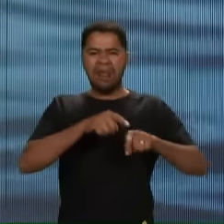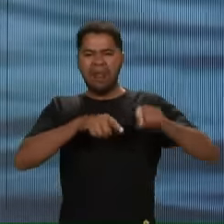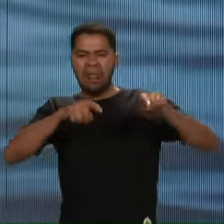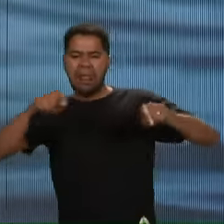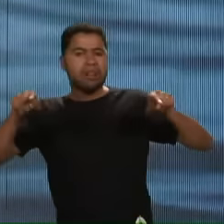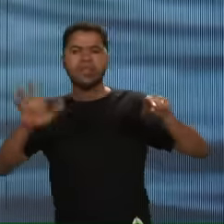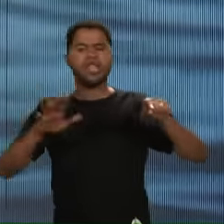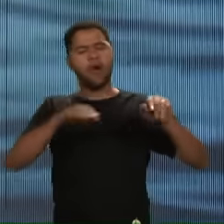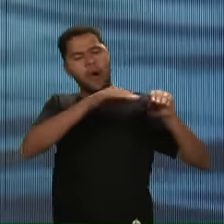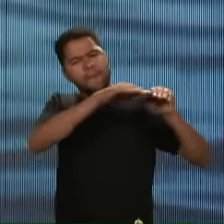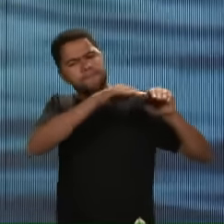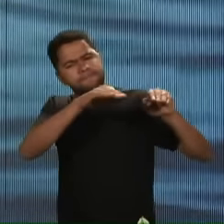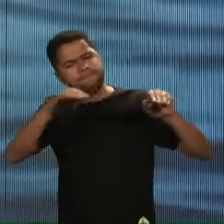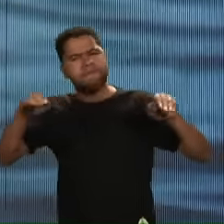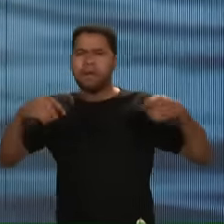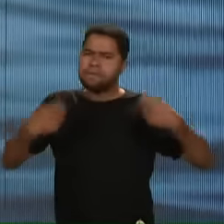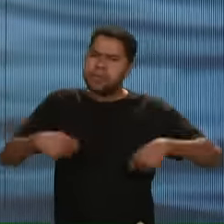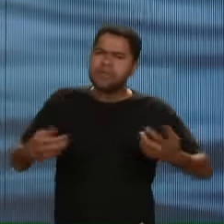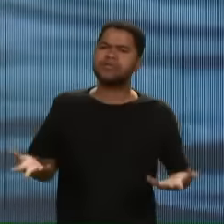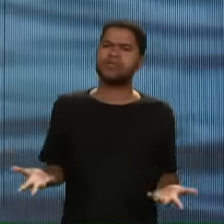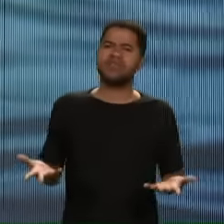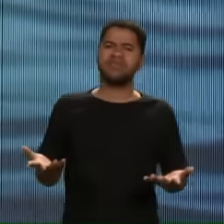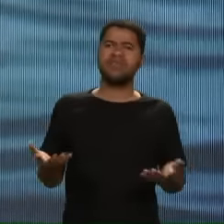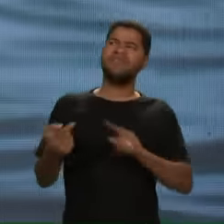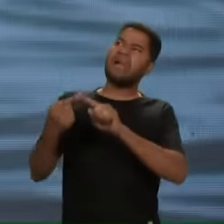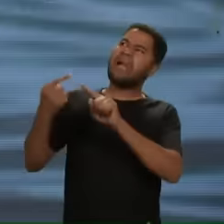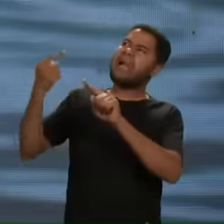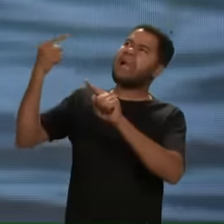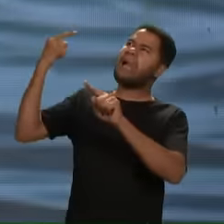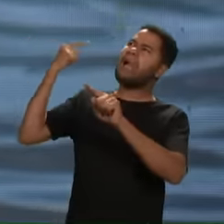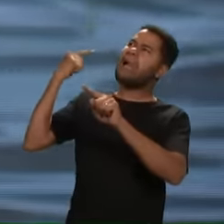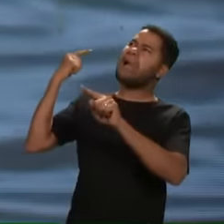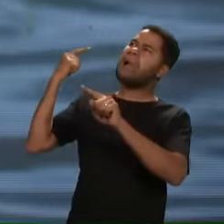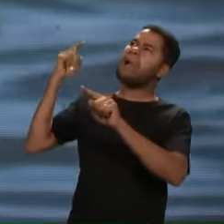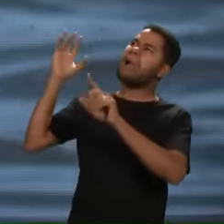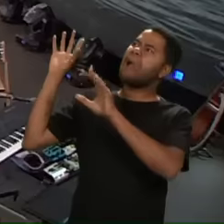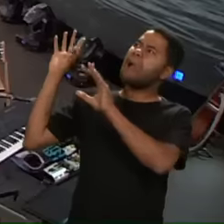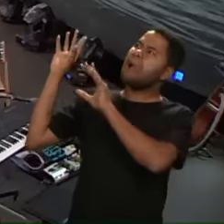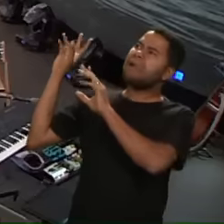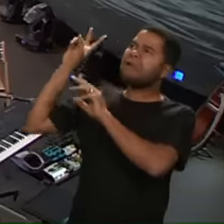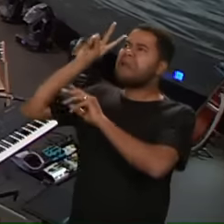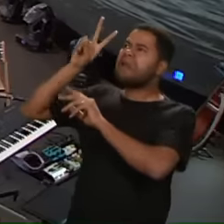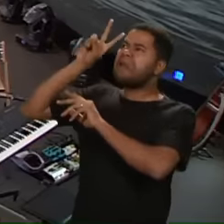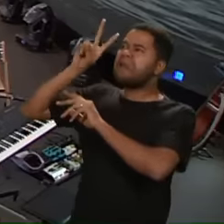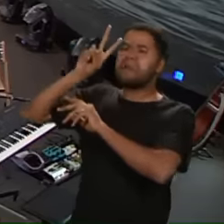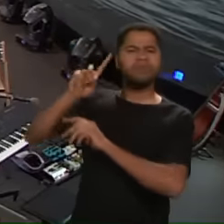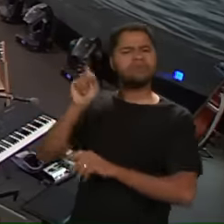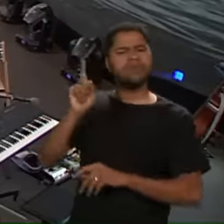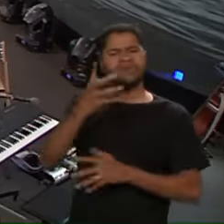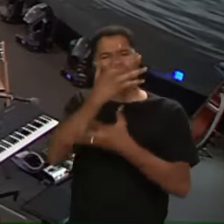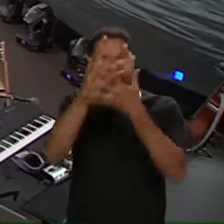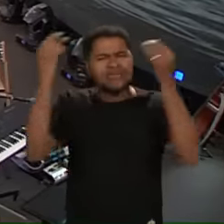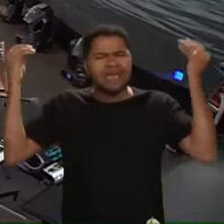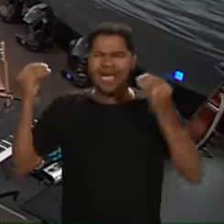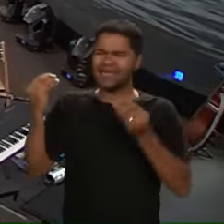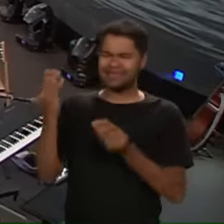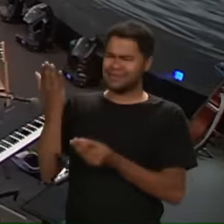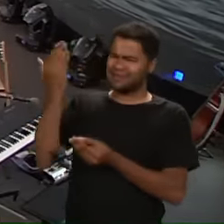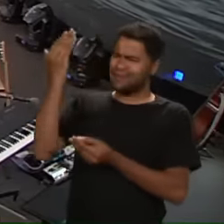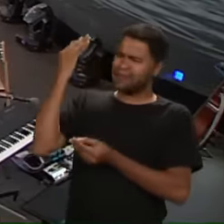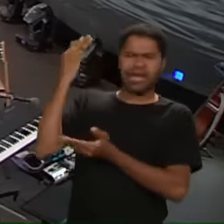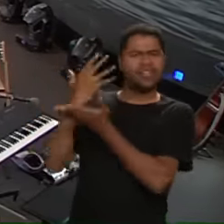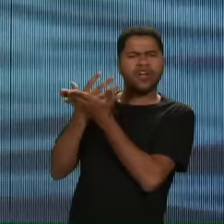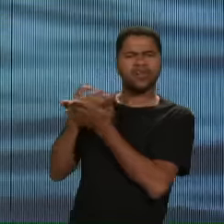Recuse-se a lamentar o passado Seu passado Seu passou Seu passado não existe